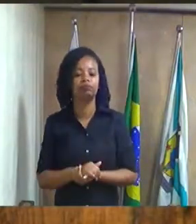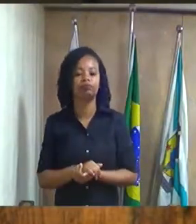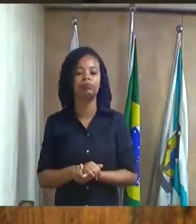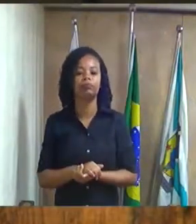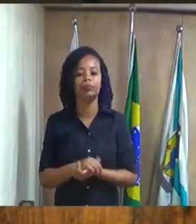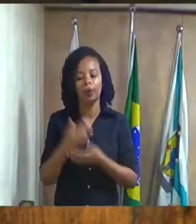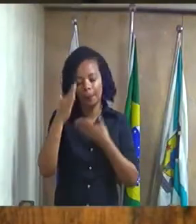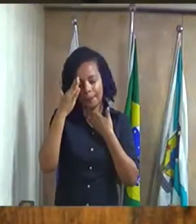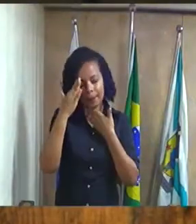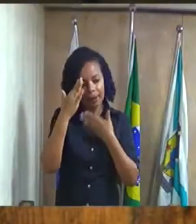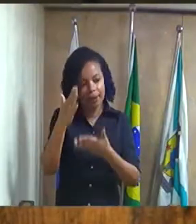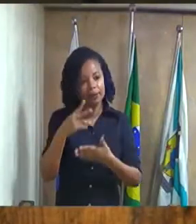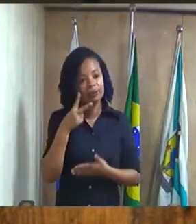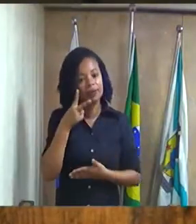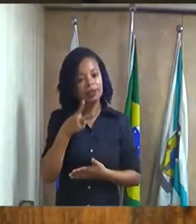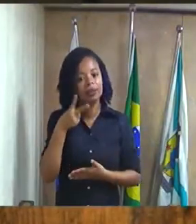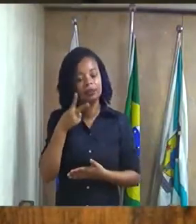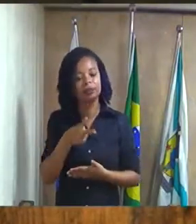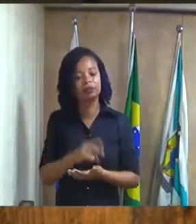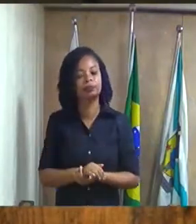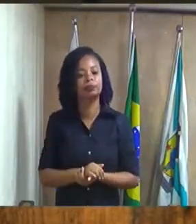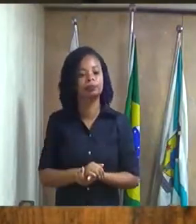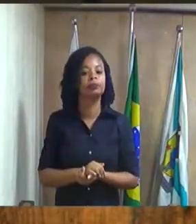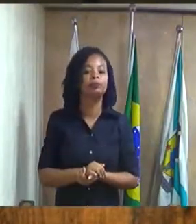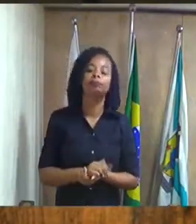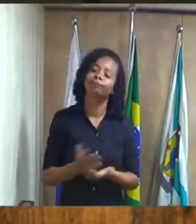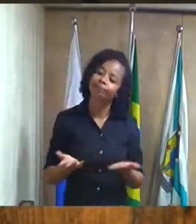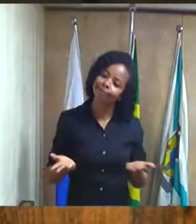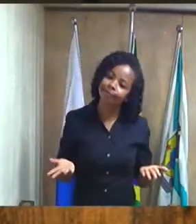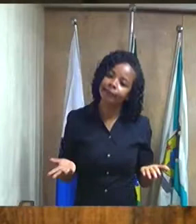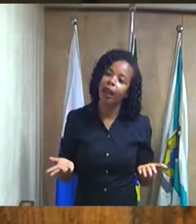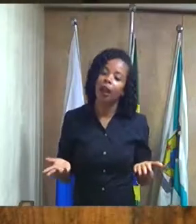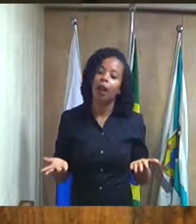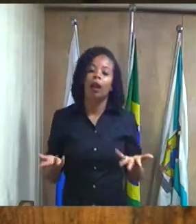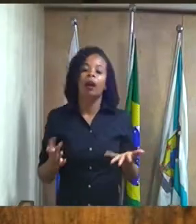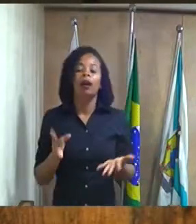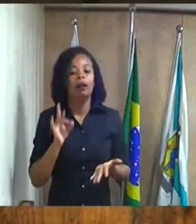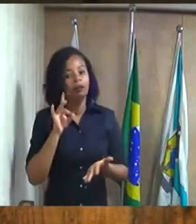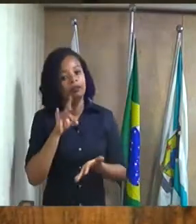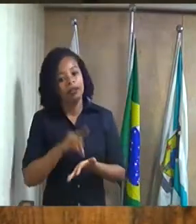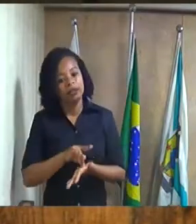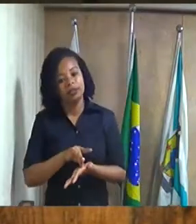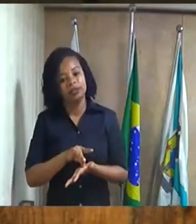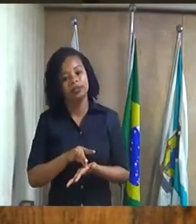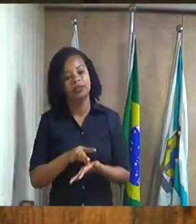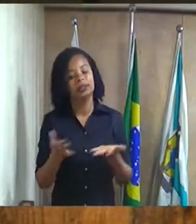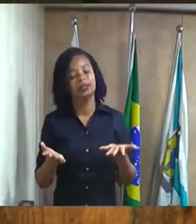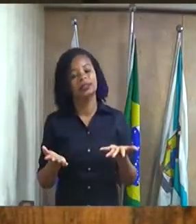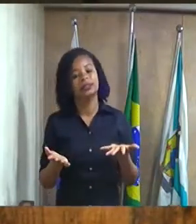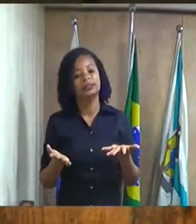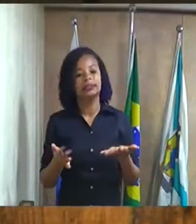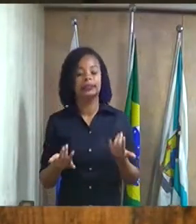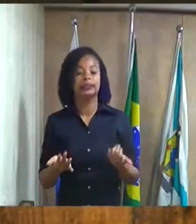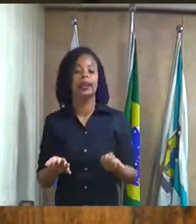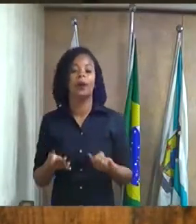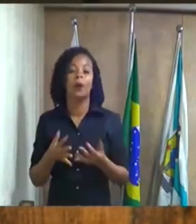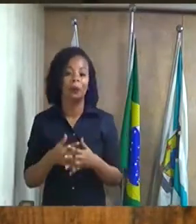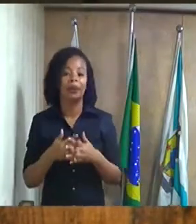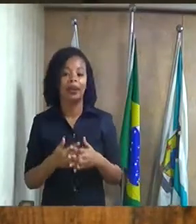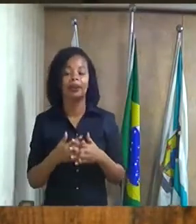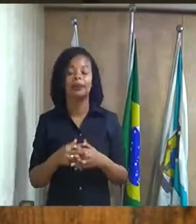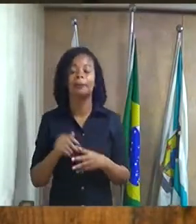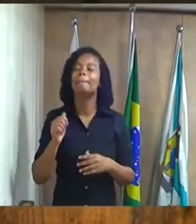obrigado vereador bom na verdade na verdade infelizmente quem paga a conta é sempre a